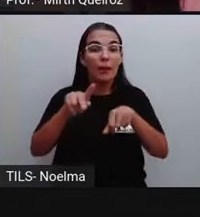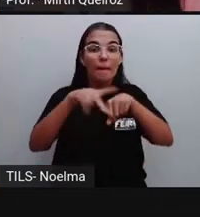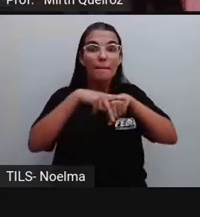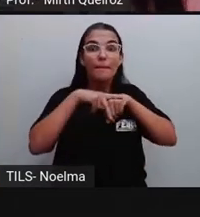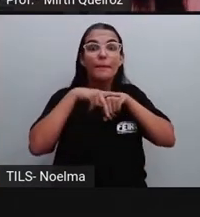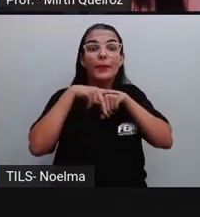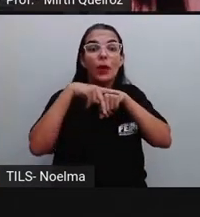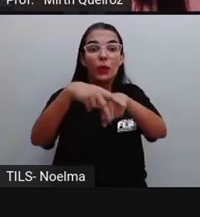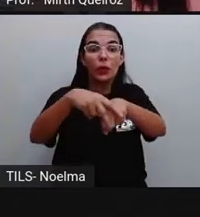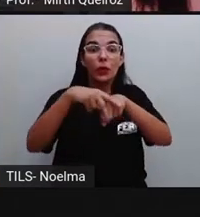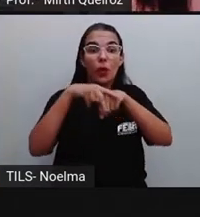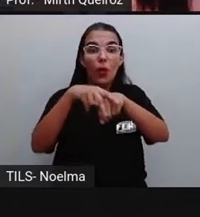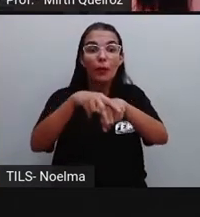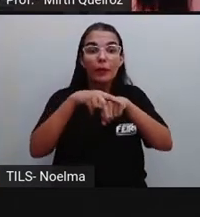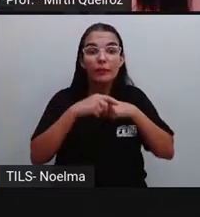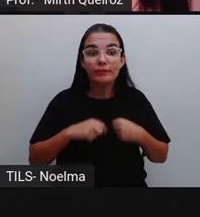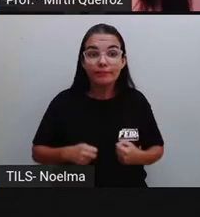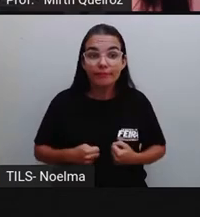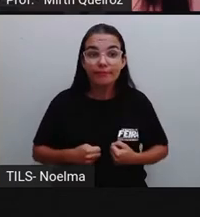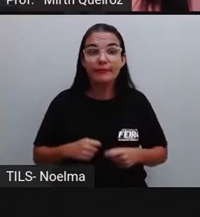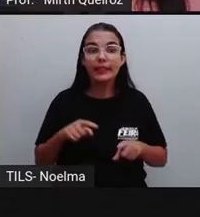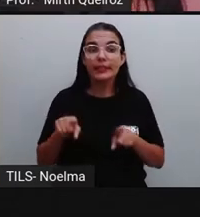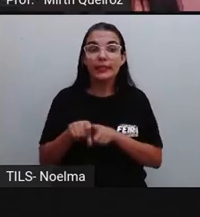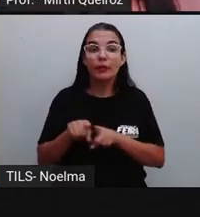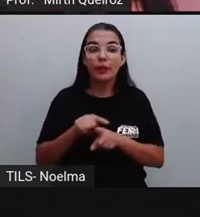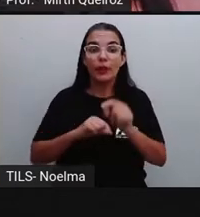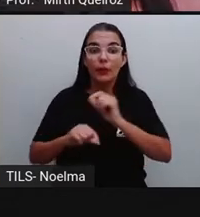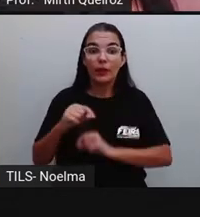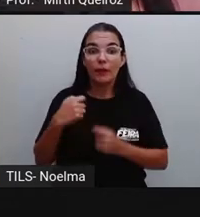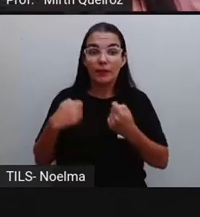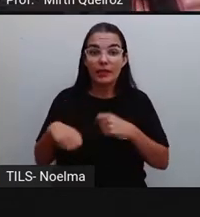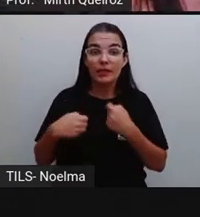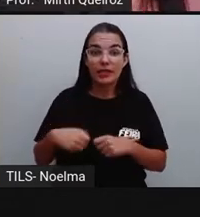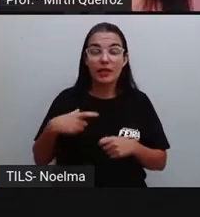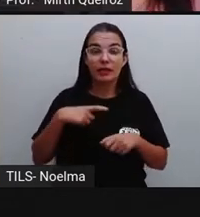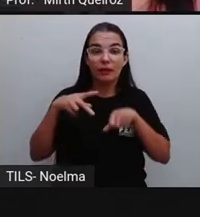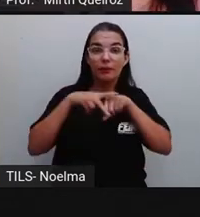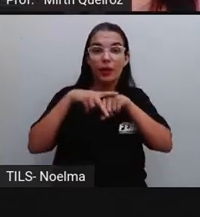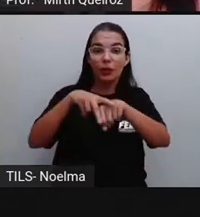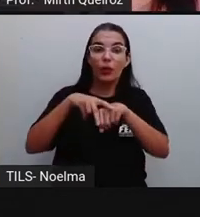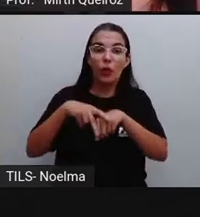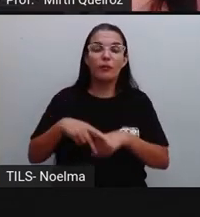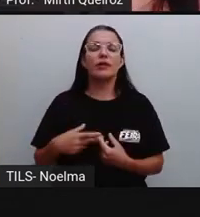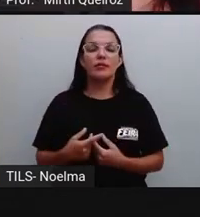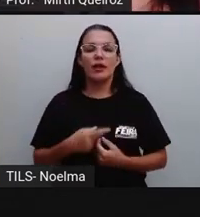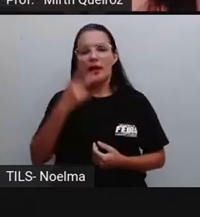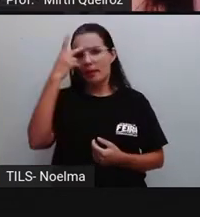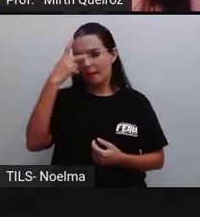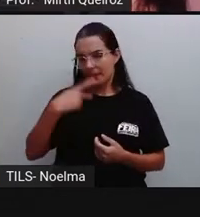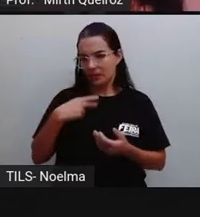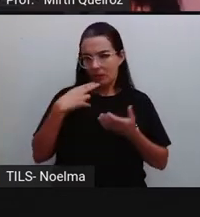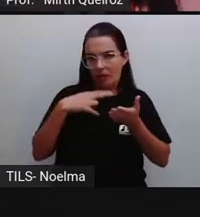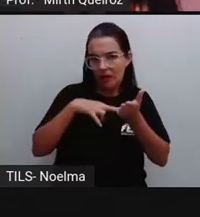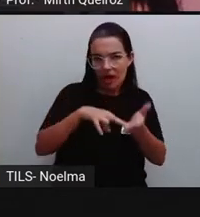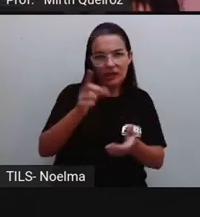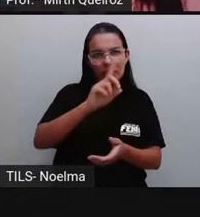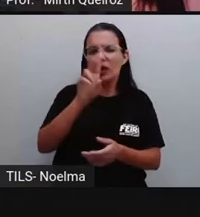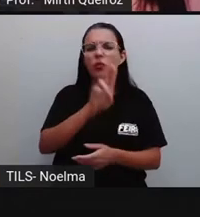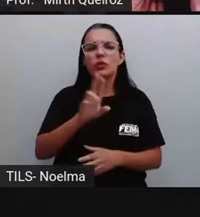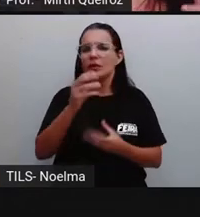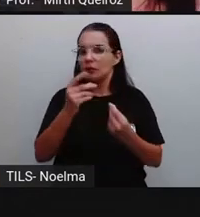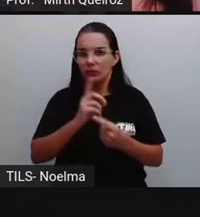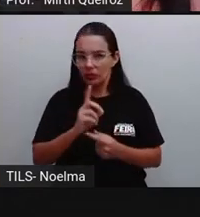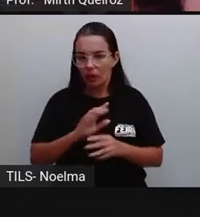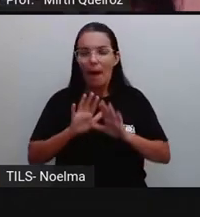de tratamento, ao contrário da carta pessoal, né? Onde a gente não utiliza muito, né? A gente já vai direto ao ponto.